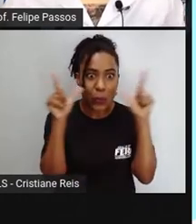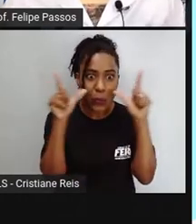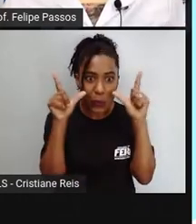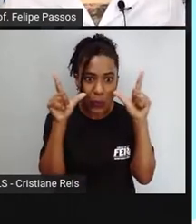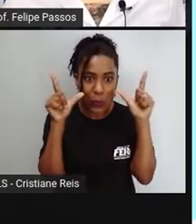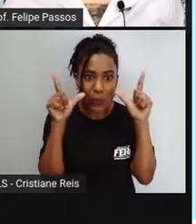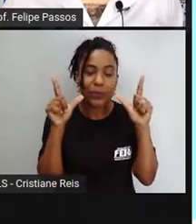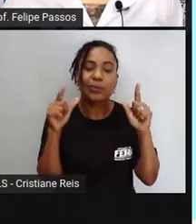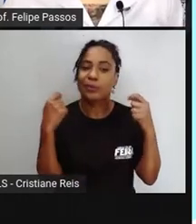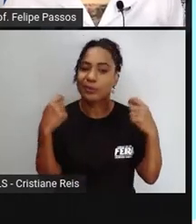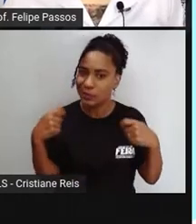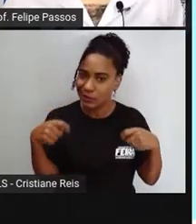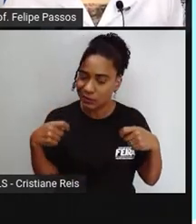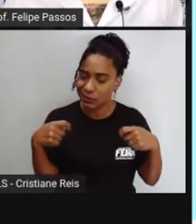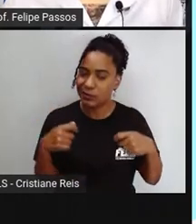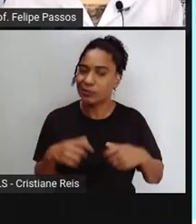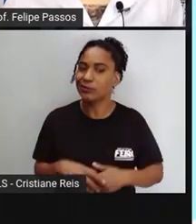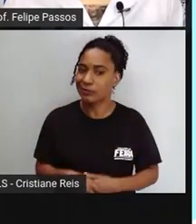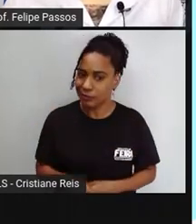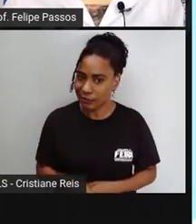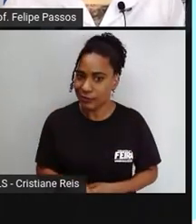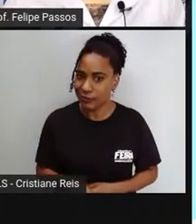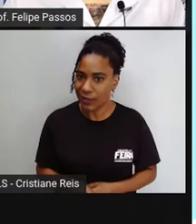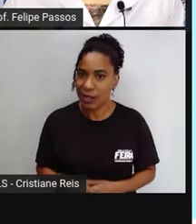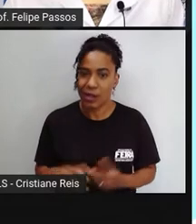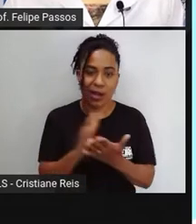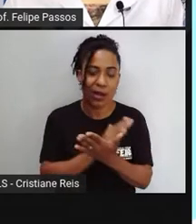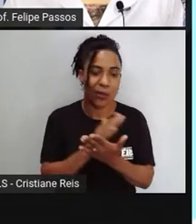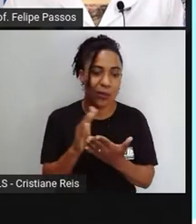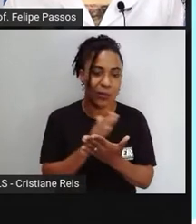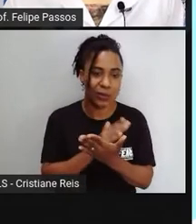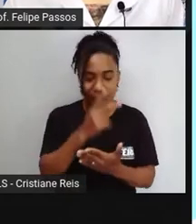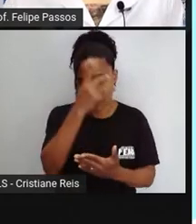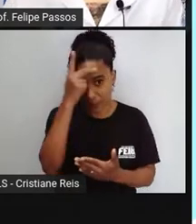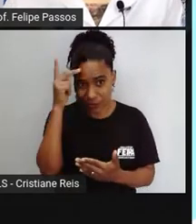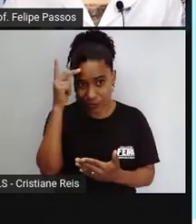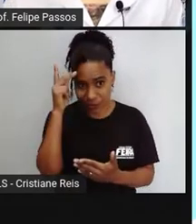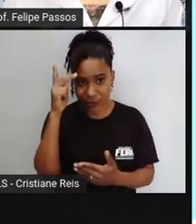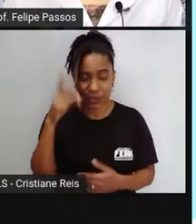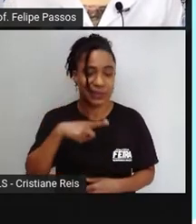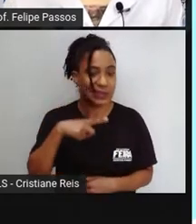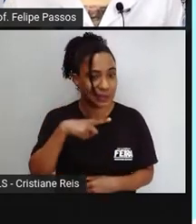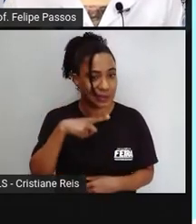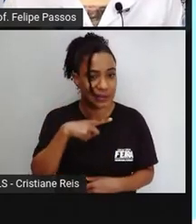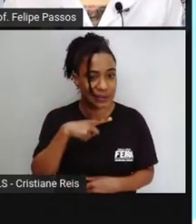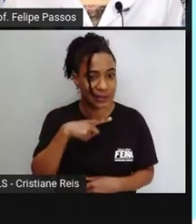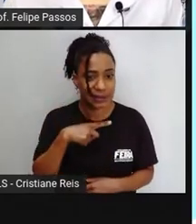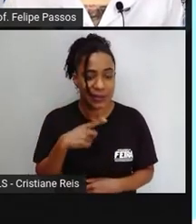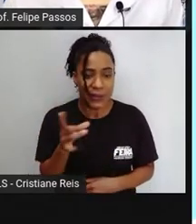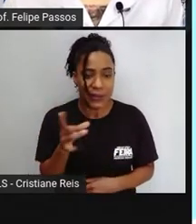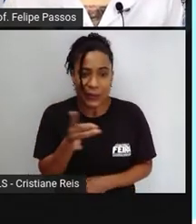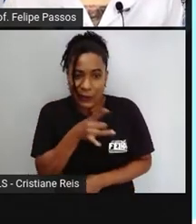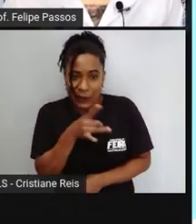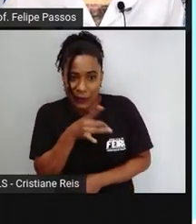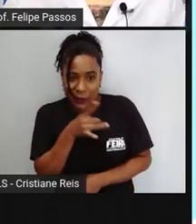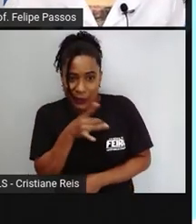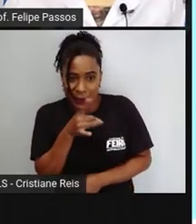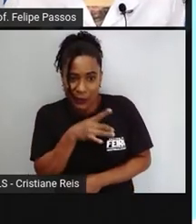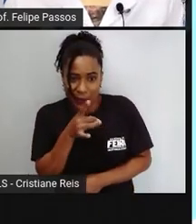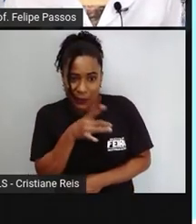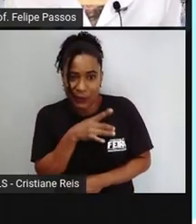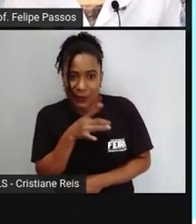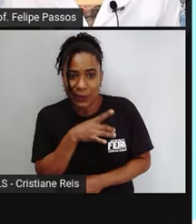sei que existem muitas pessoas que têm fobias, né? E alguns dos animais peçonhentos que eu vou mostrar, eles causam